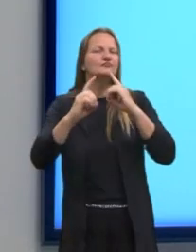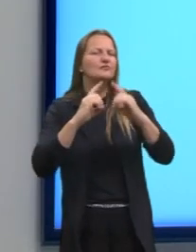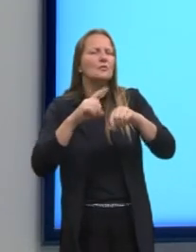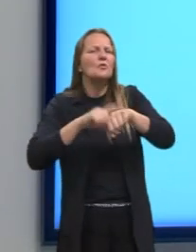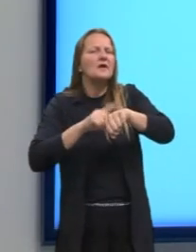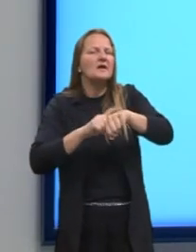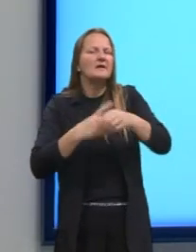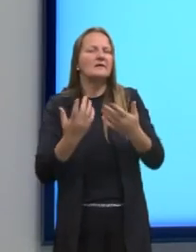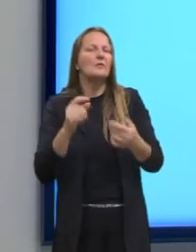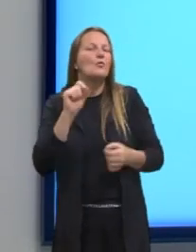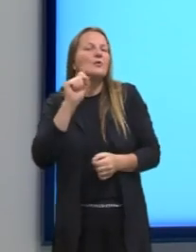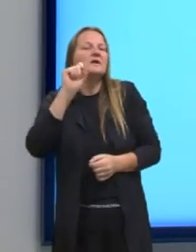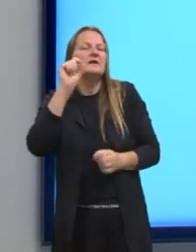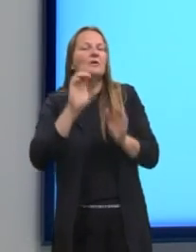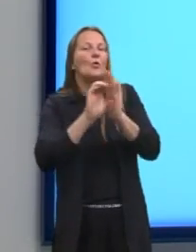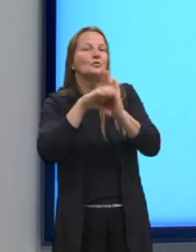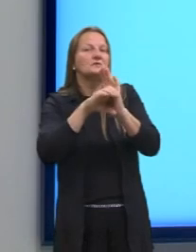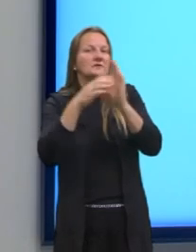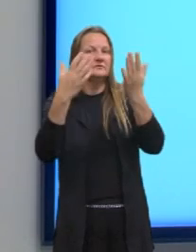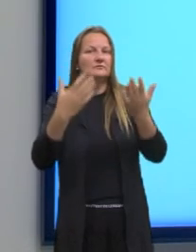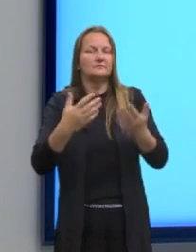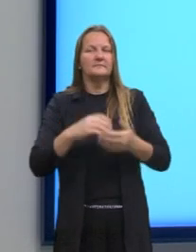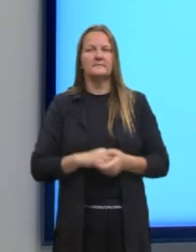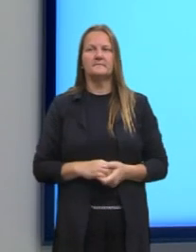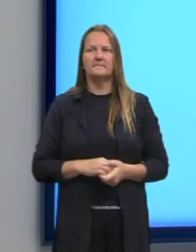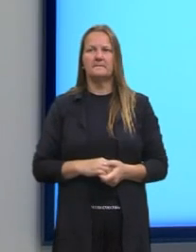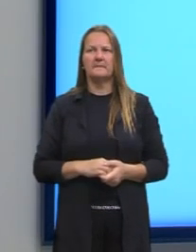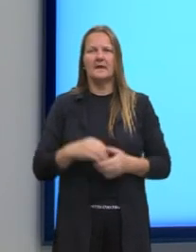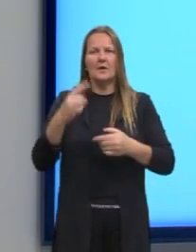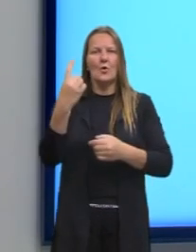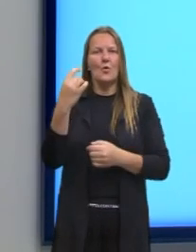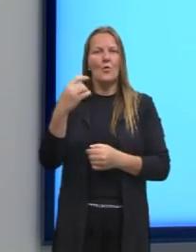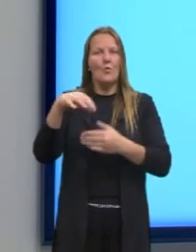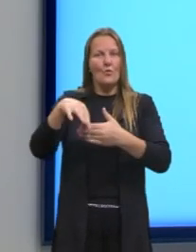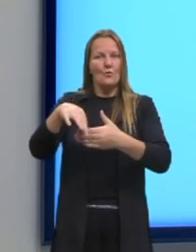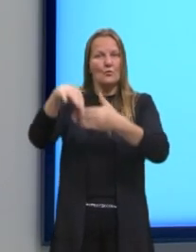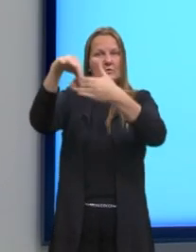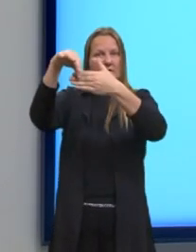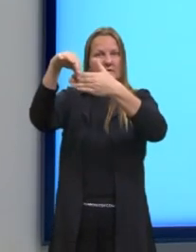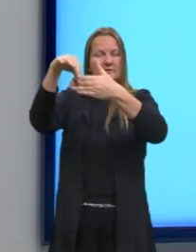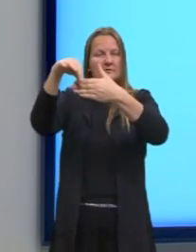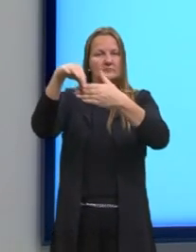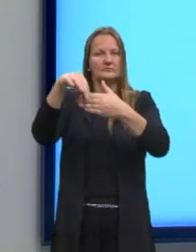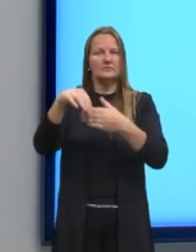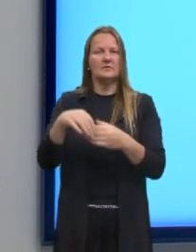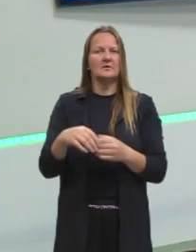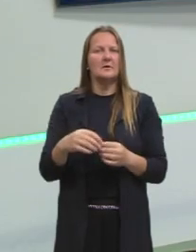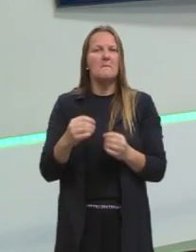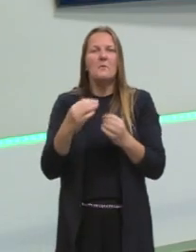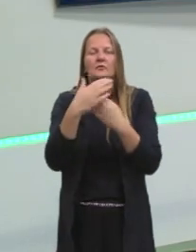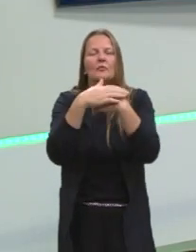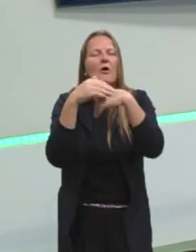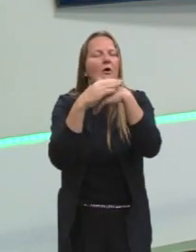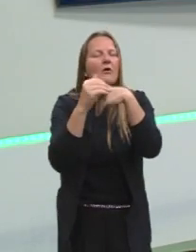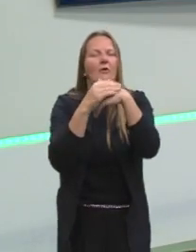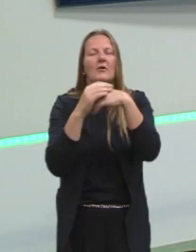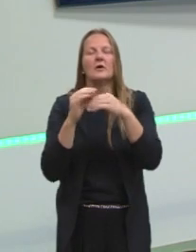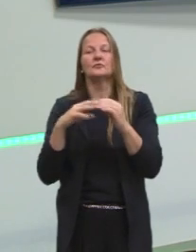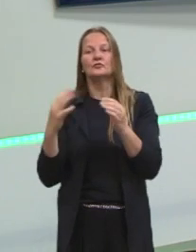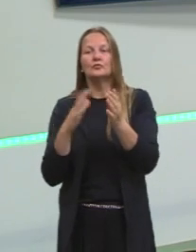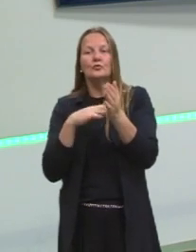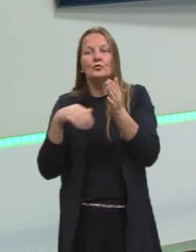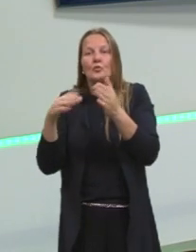populismo? Geralmente, se fala de um líder carismático, alguém que consegue a simpatia do povo.